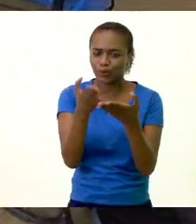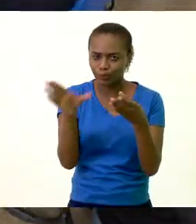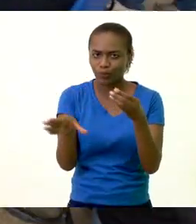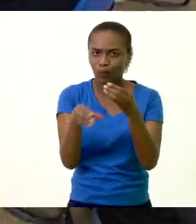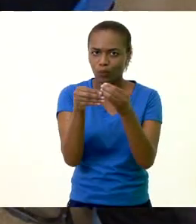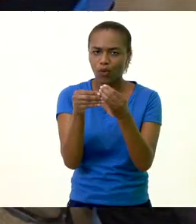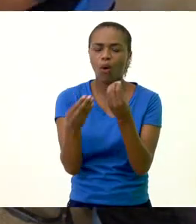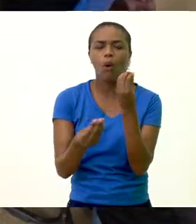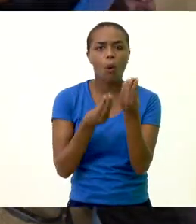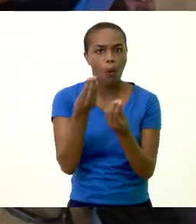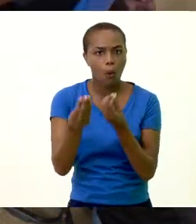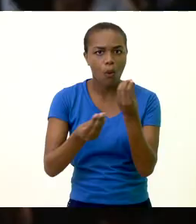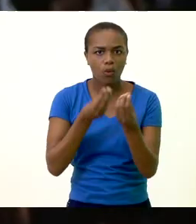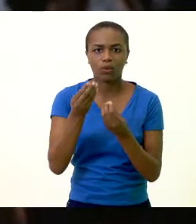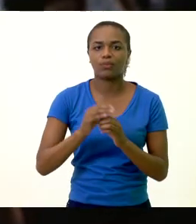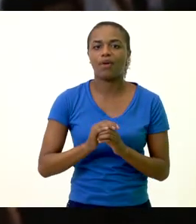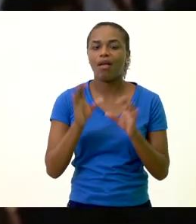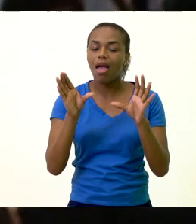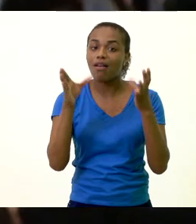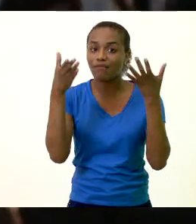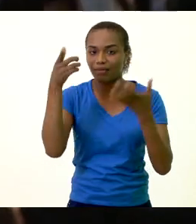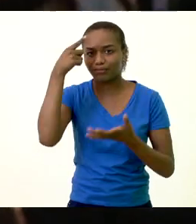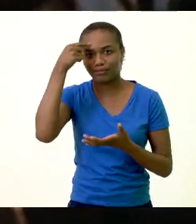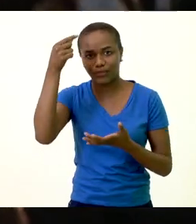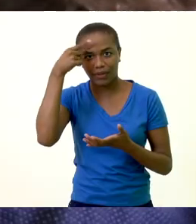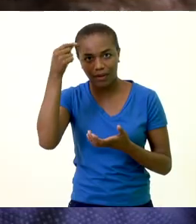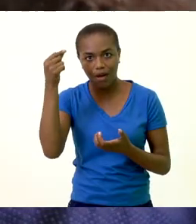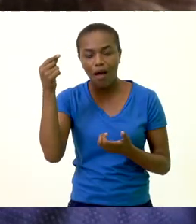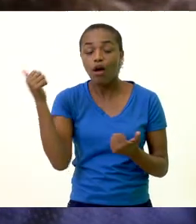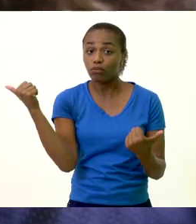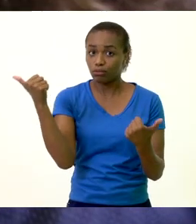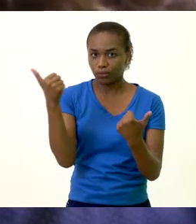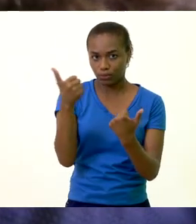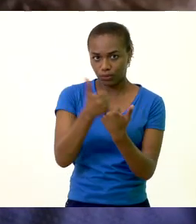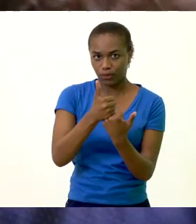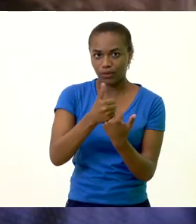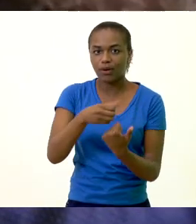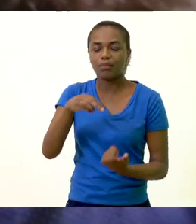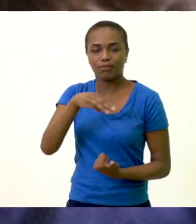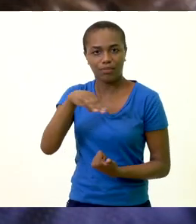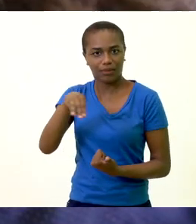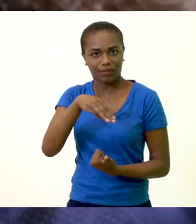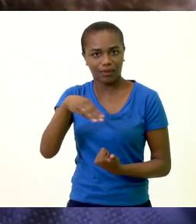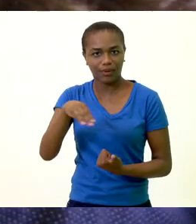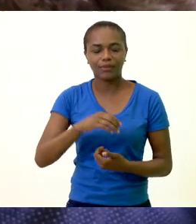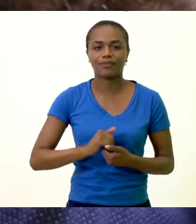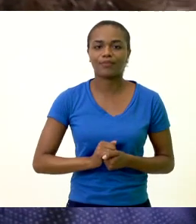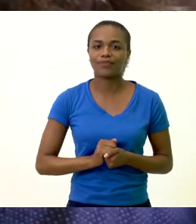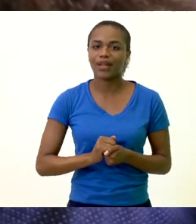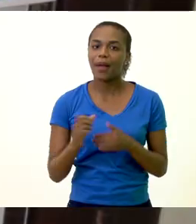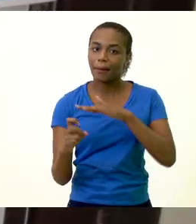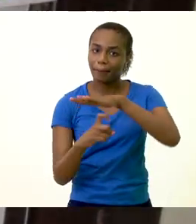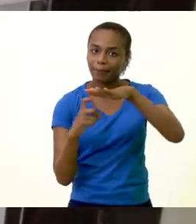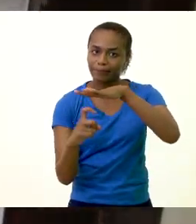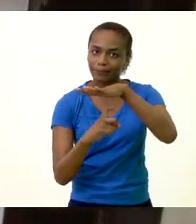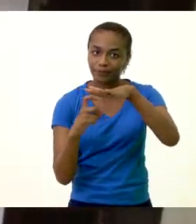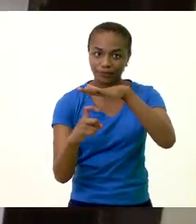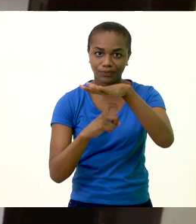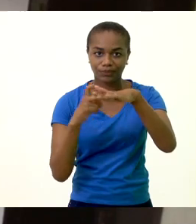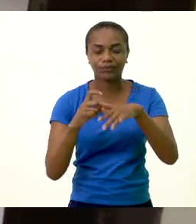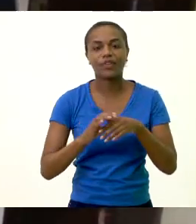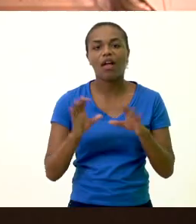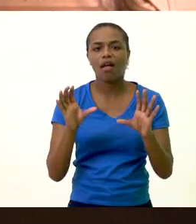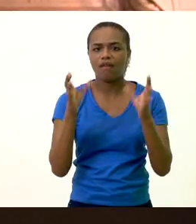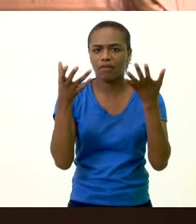atividades extracurriculares, como eventos acadêmicos, programas de tutoria e monitoria, empresas